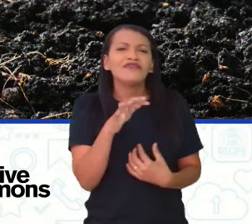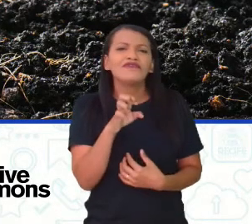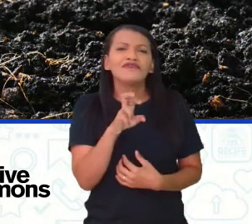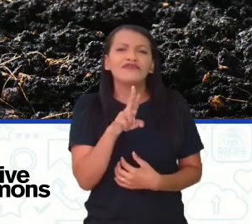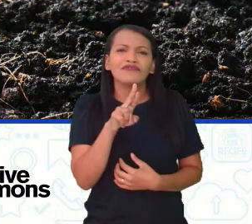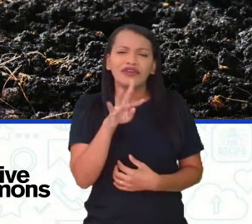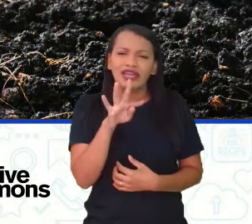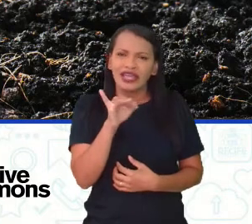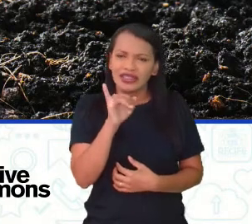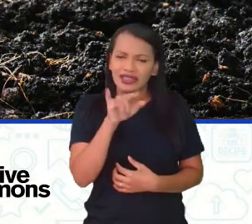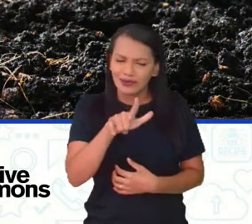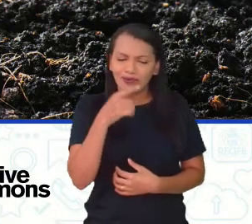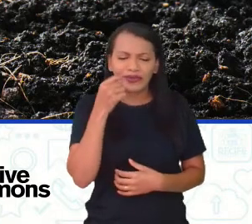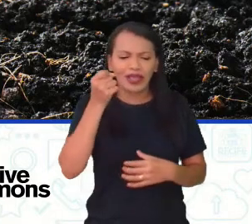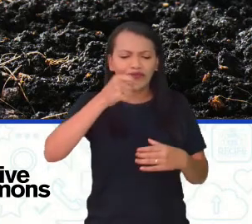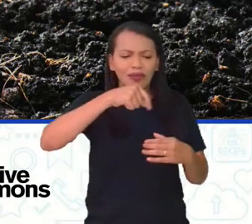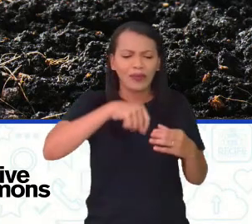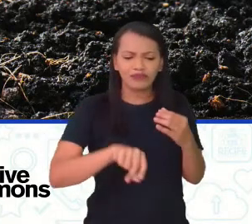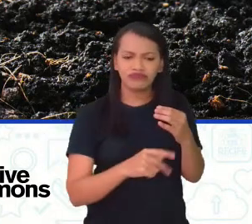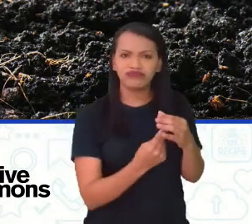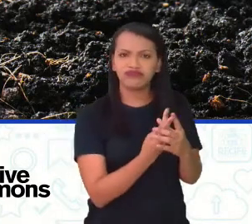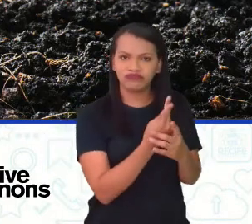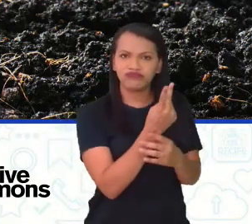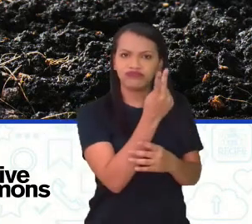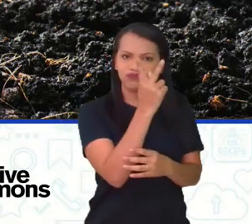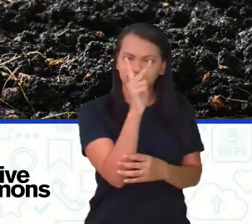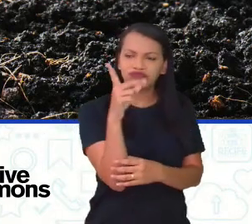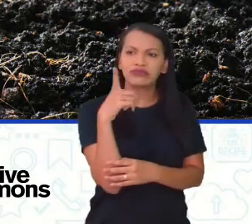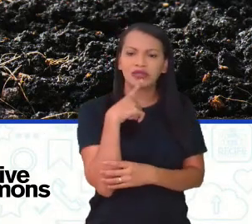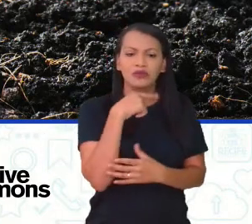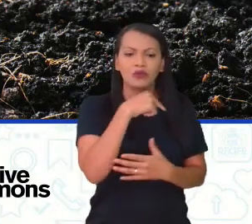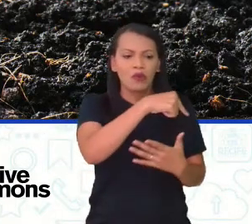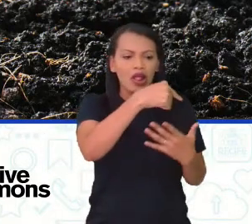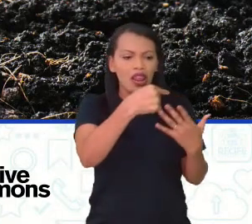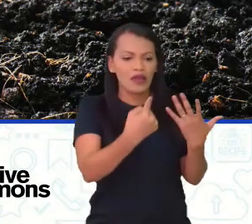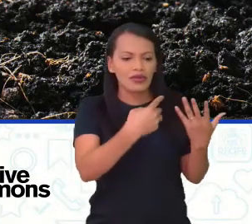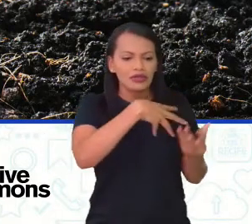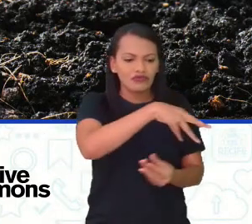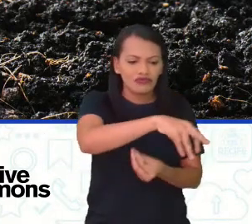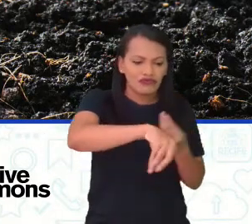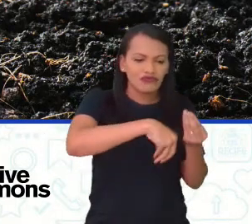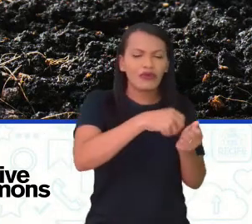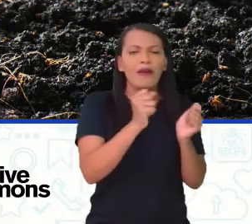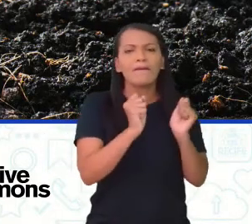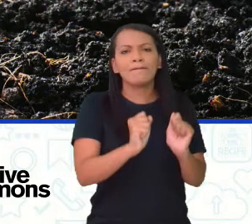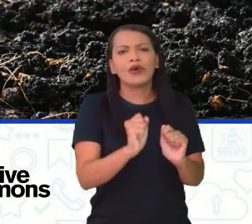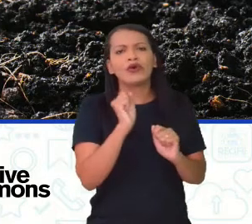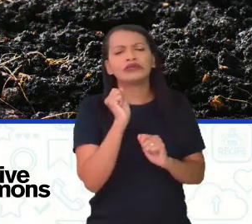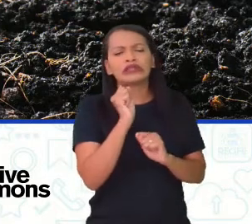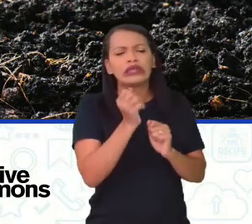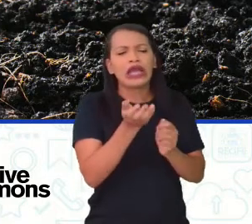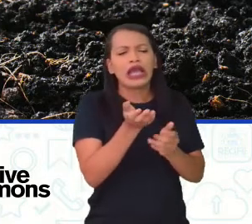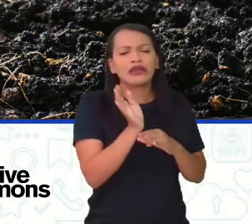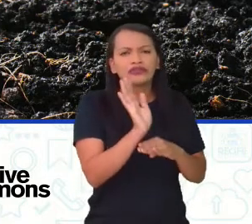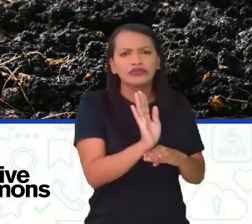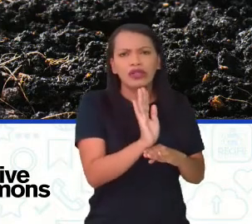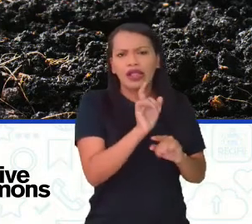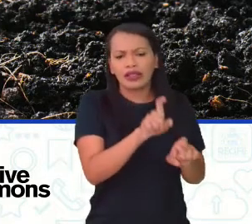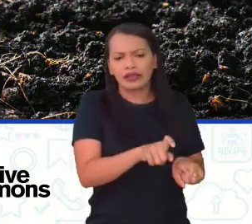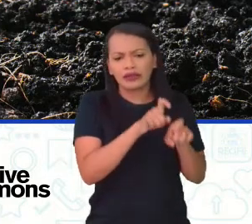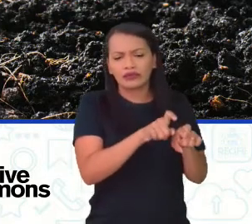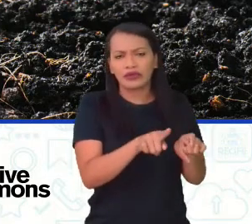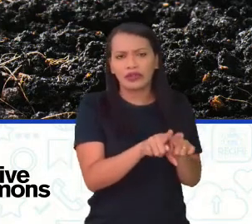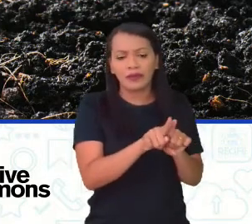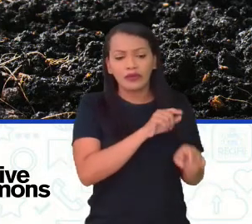alguns componentes, né? Aí elementos que podem auxiliar na agricultura, no desenvolvimento dessas